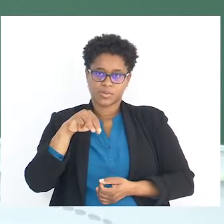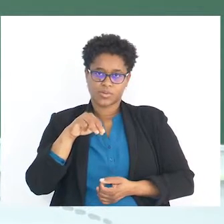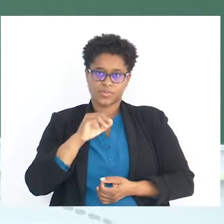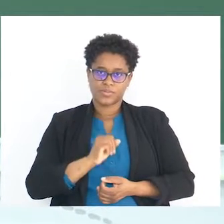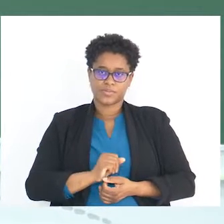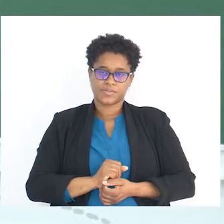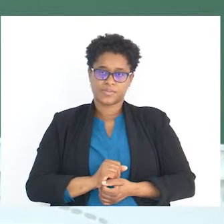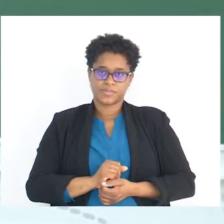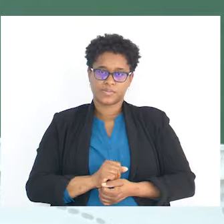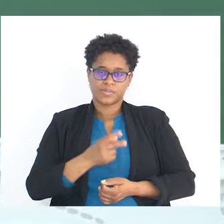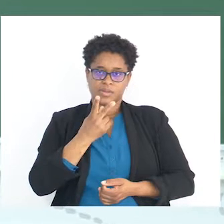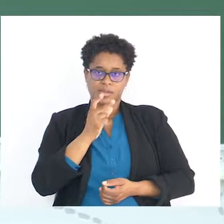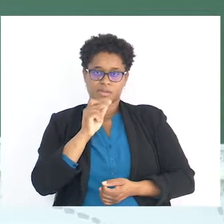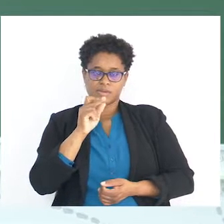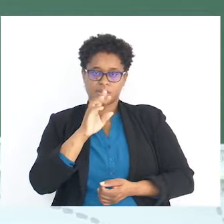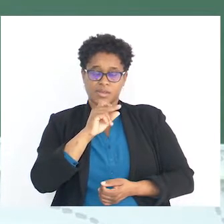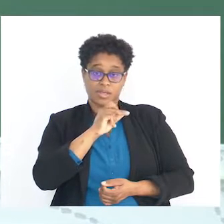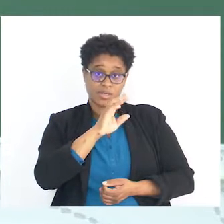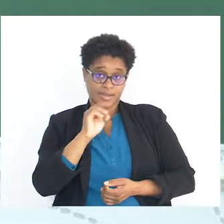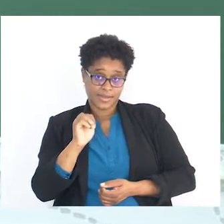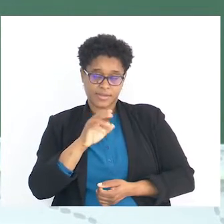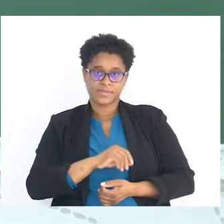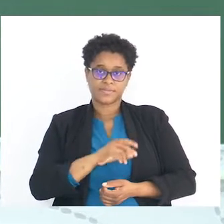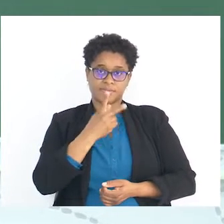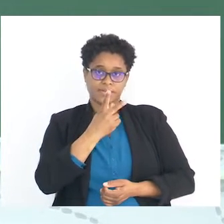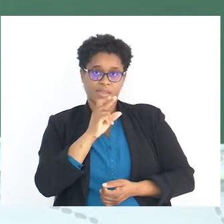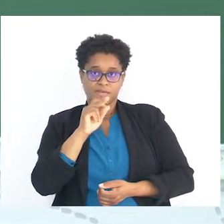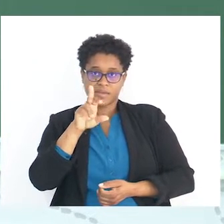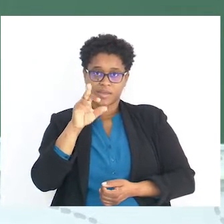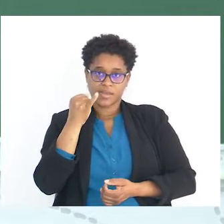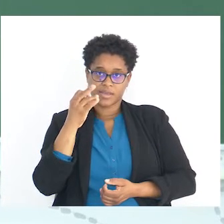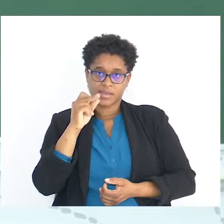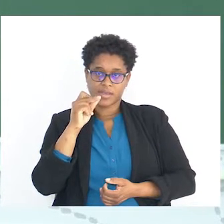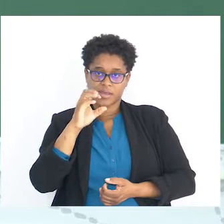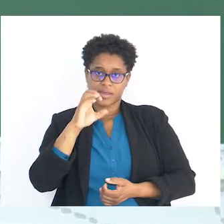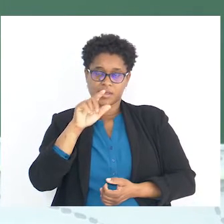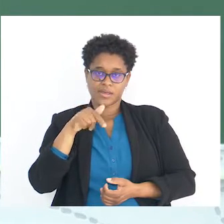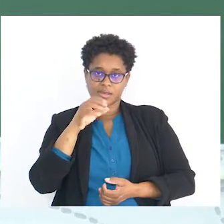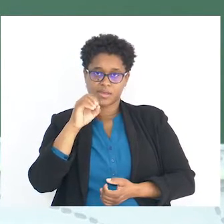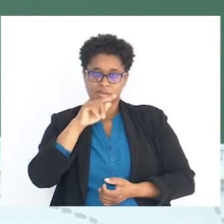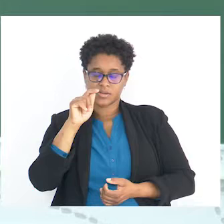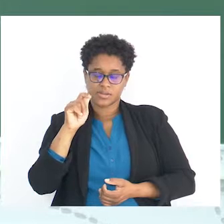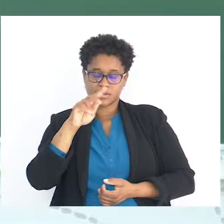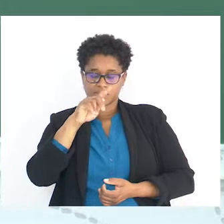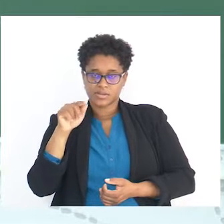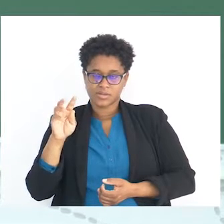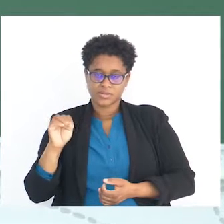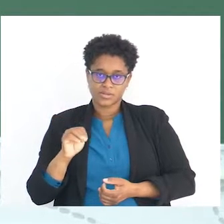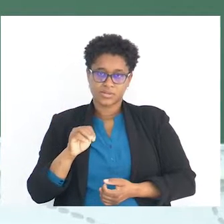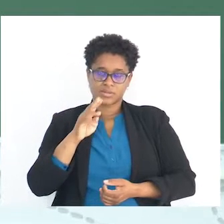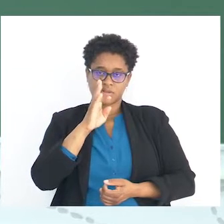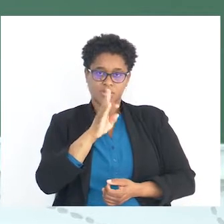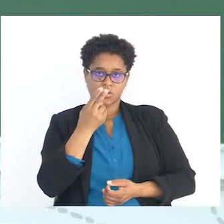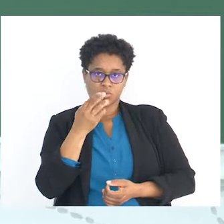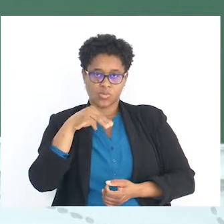as variações de